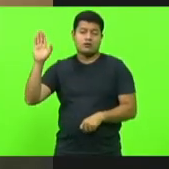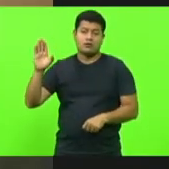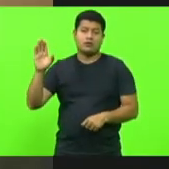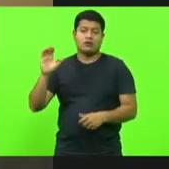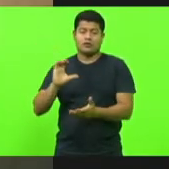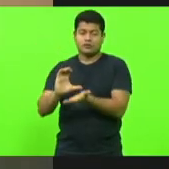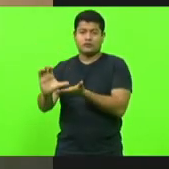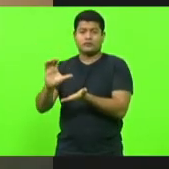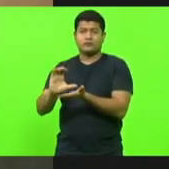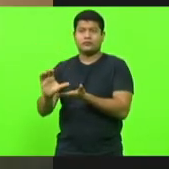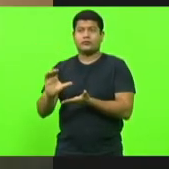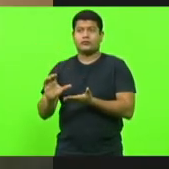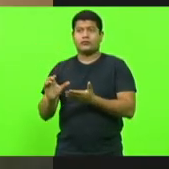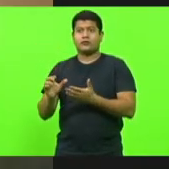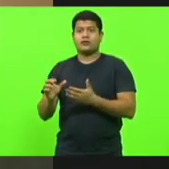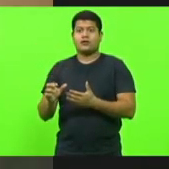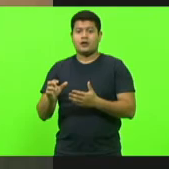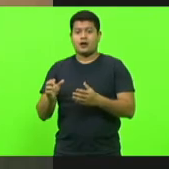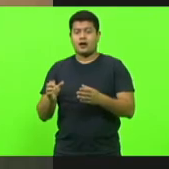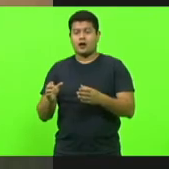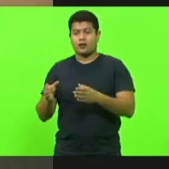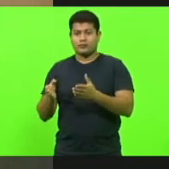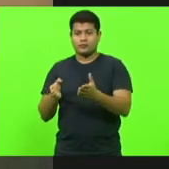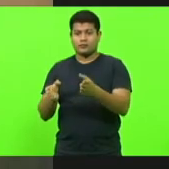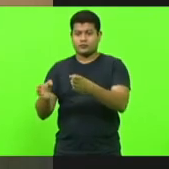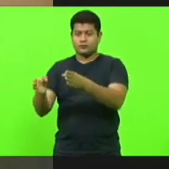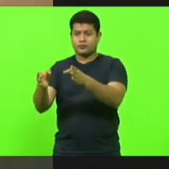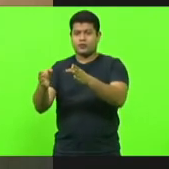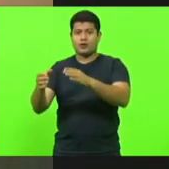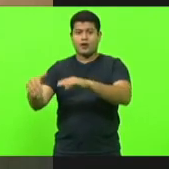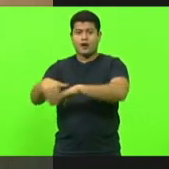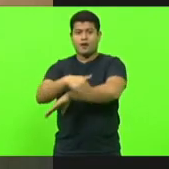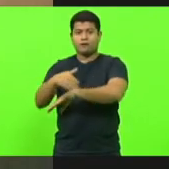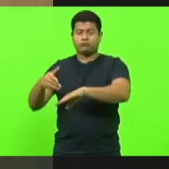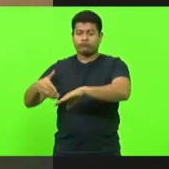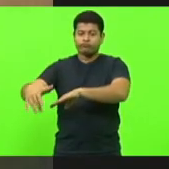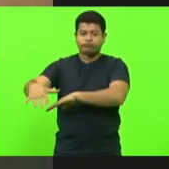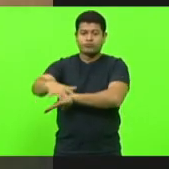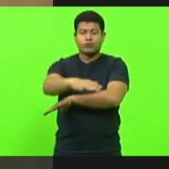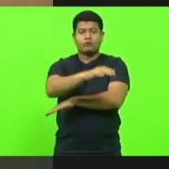da Beira Rio então um trecho que vai desafogar